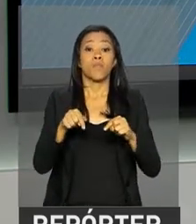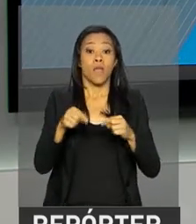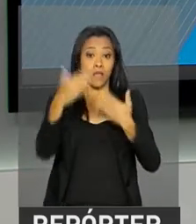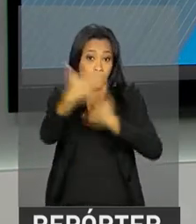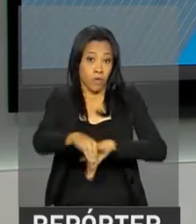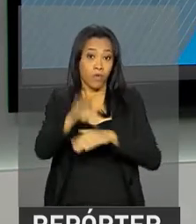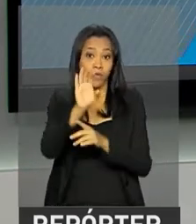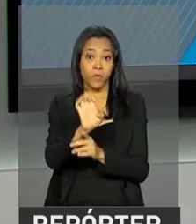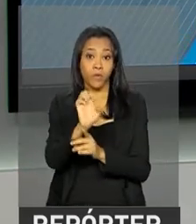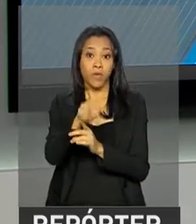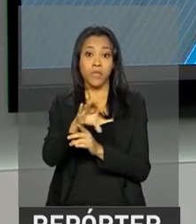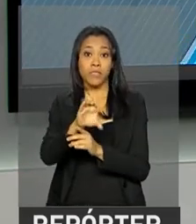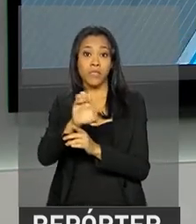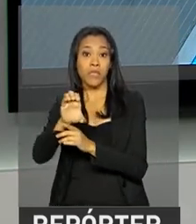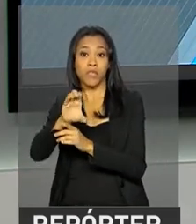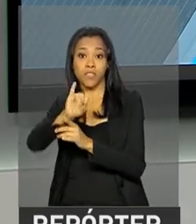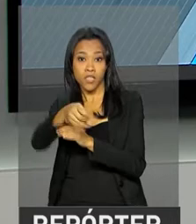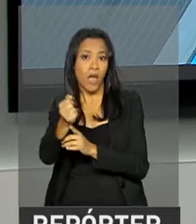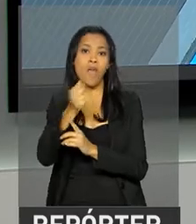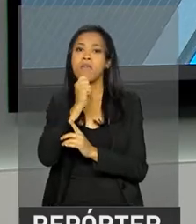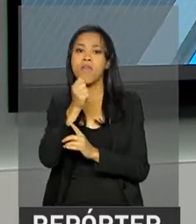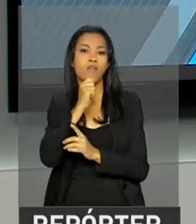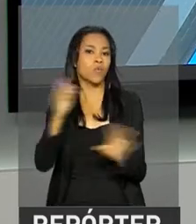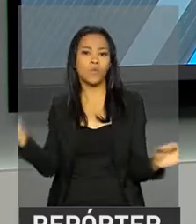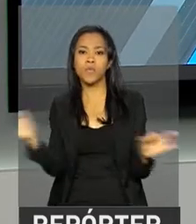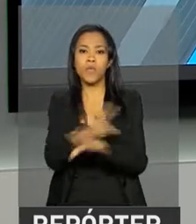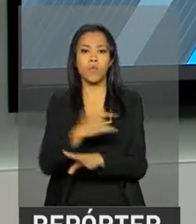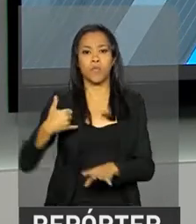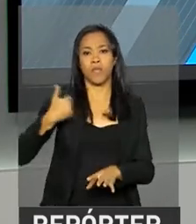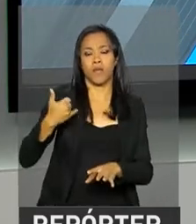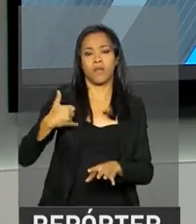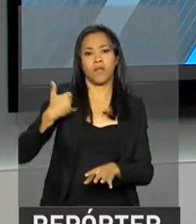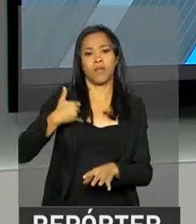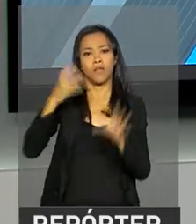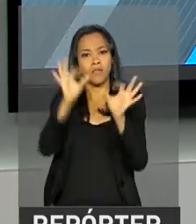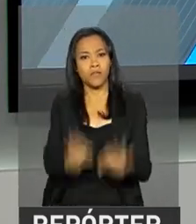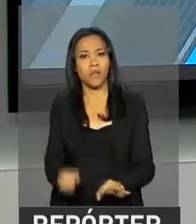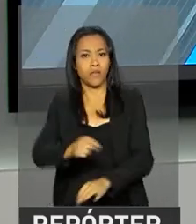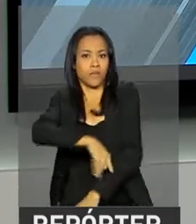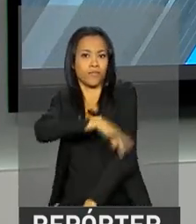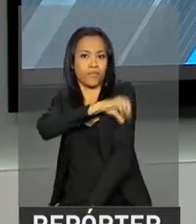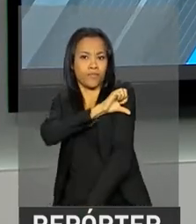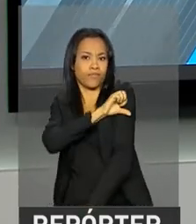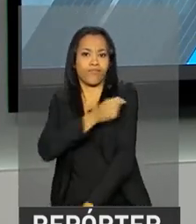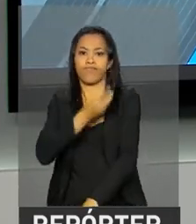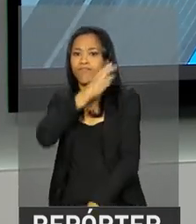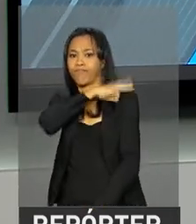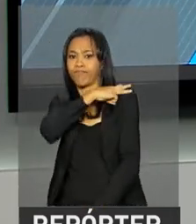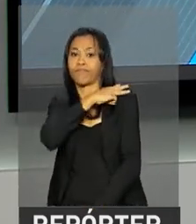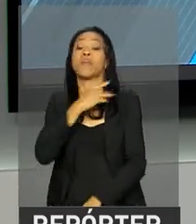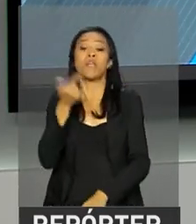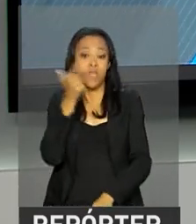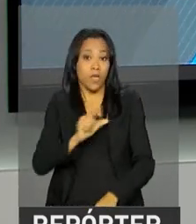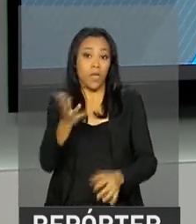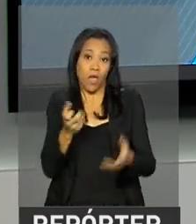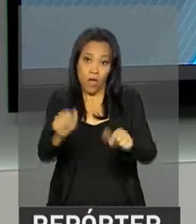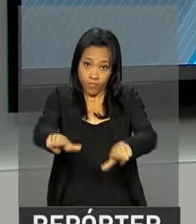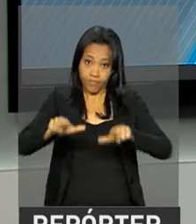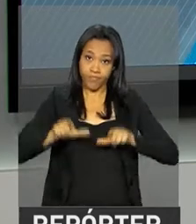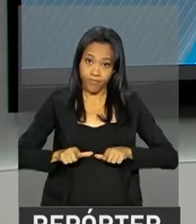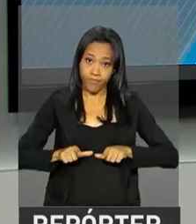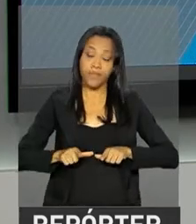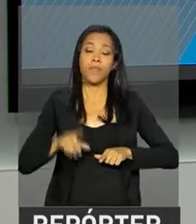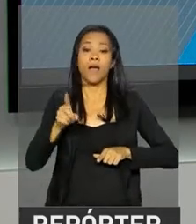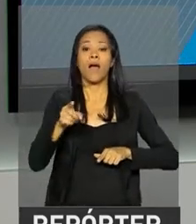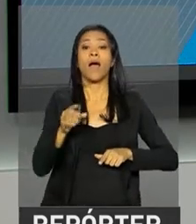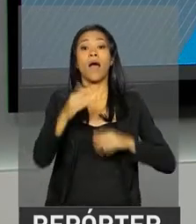para quem não concluiu os estudos na idade apropriada, mas quer o certificado dos ensinos fundamental e médio. A data da prova